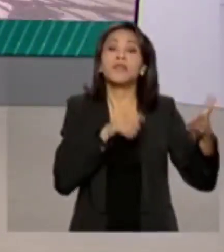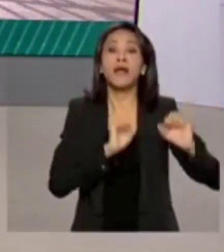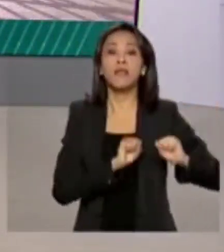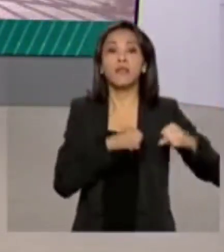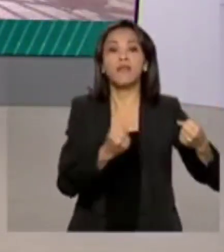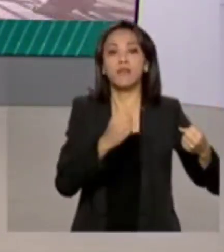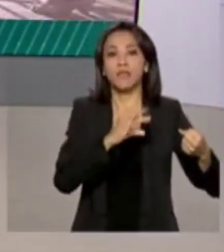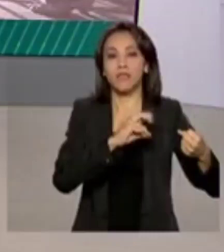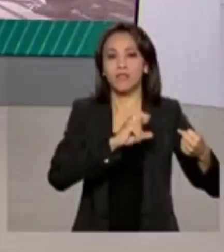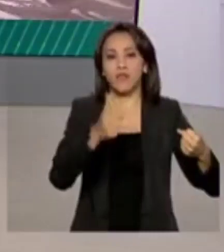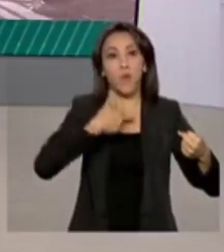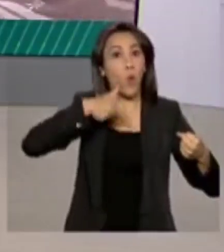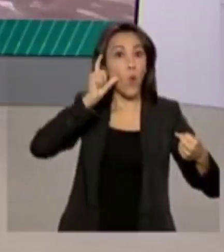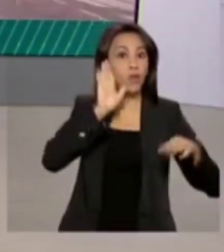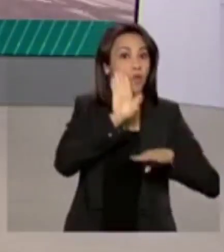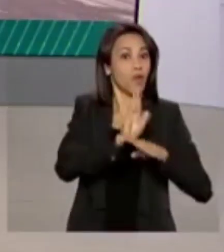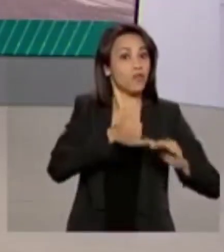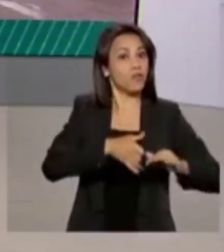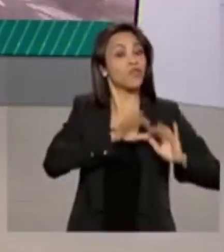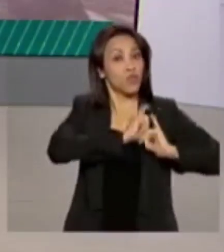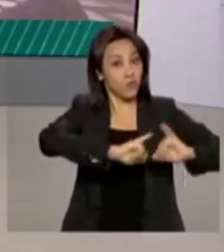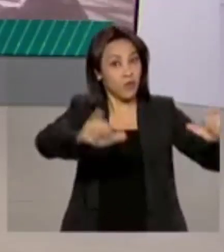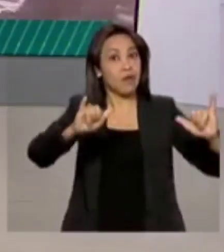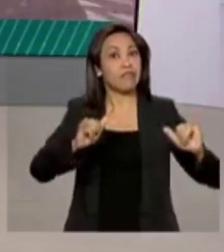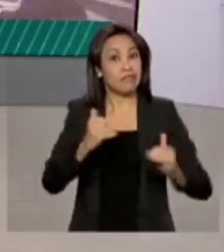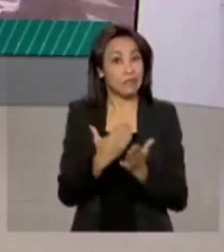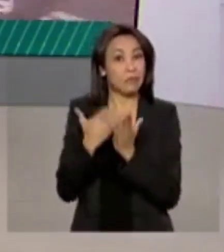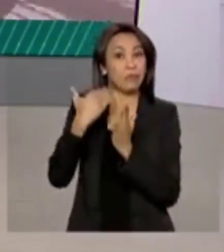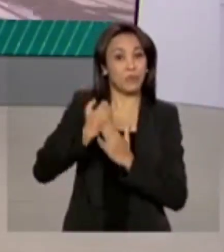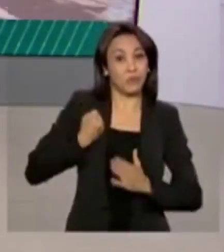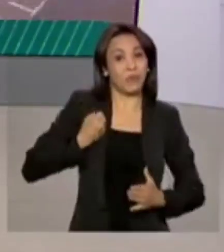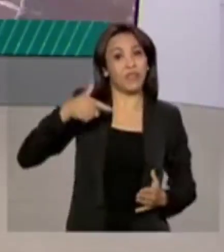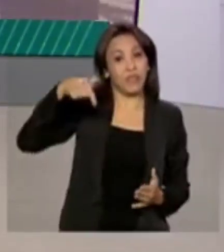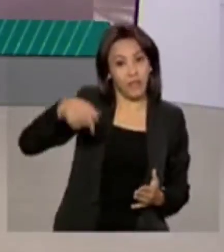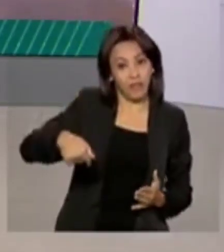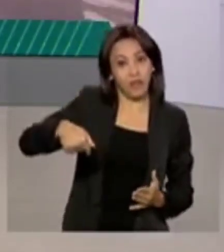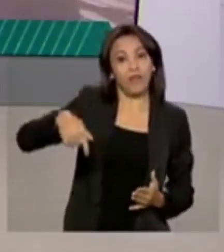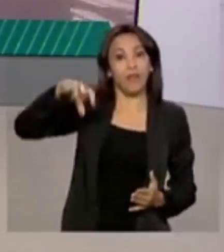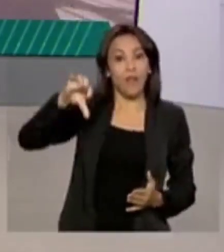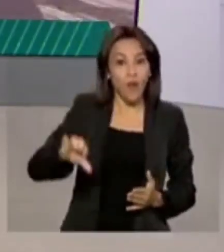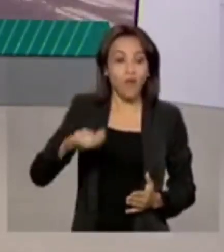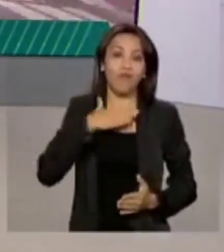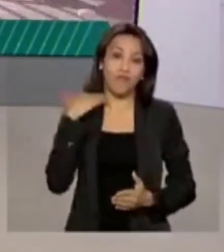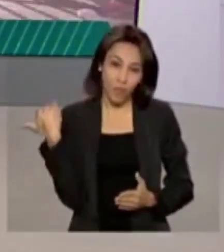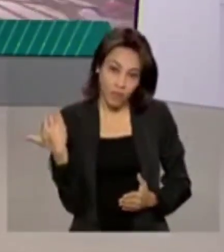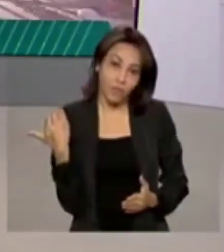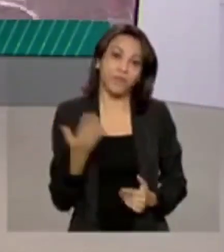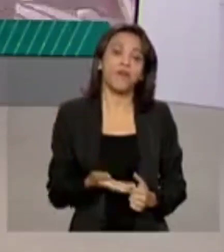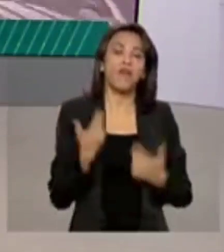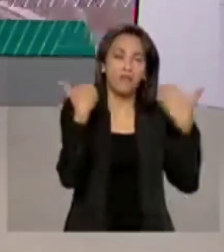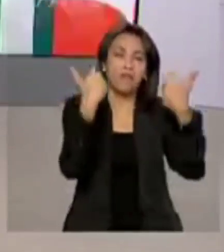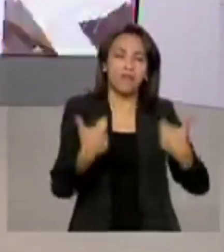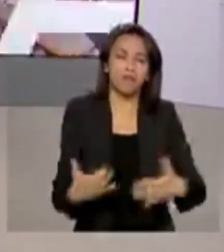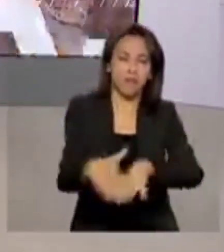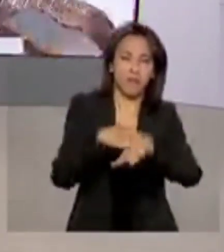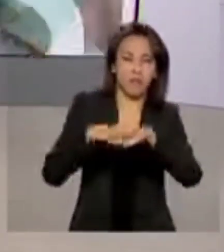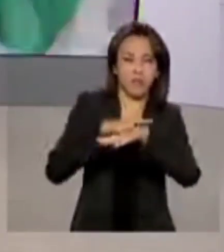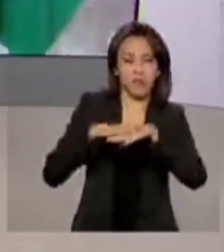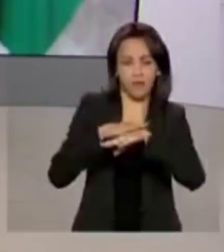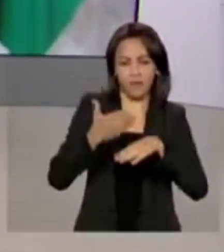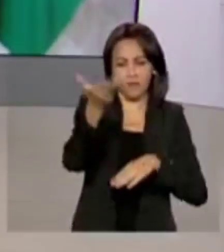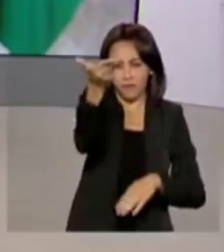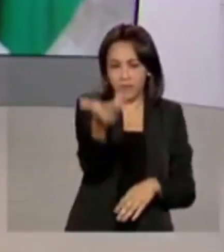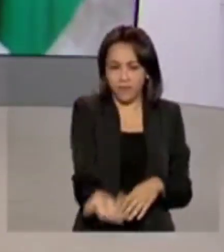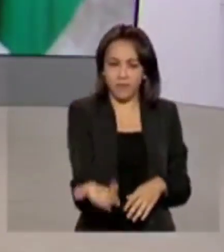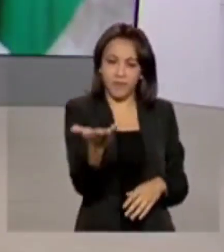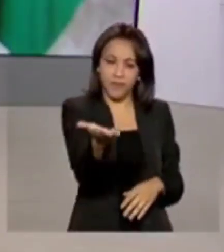ontem à tarde, subiu para 79 o número de mortos. Vamos conversar com o repórter Glauco de Queiroz. Ele traz os detalhes para a gente